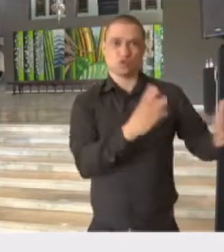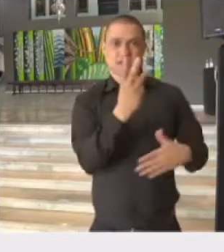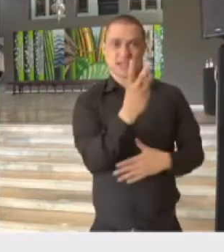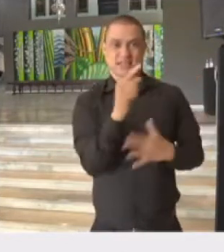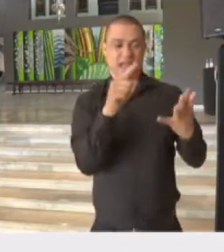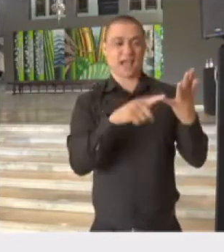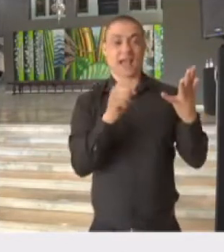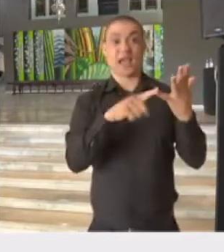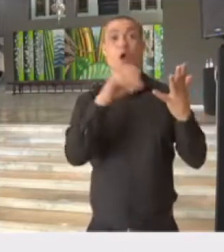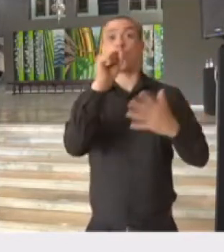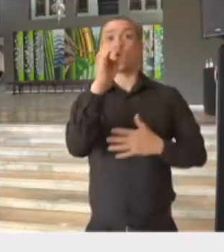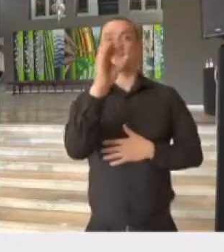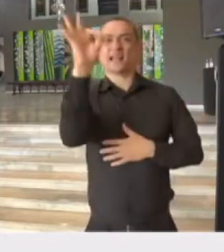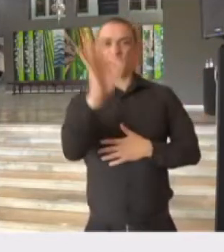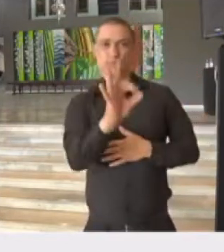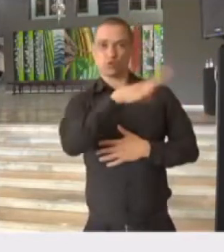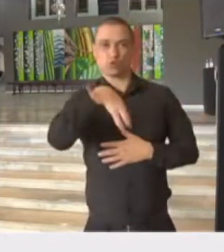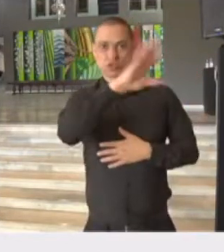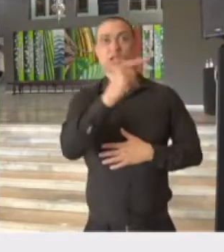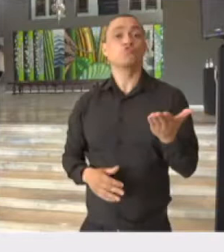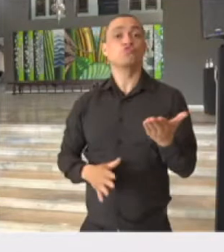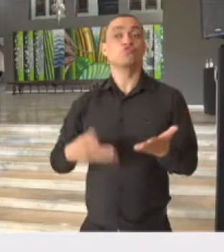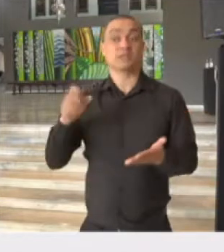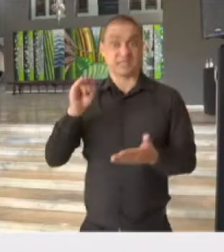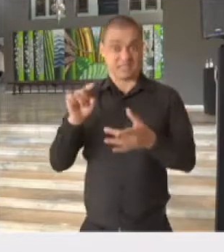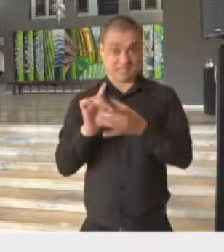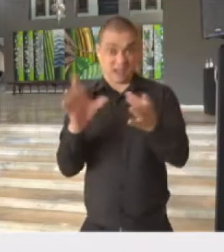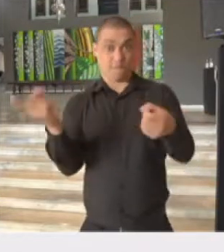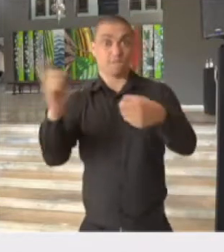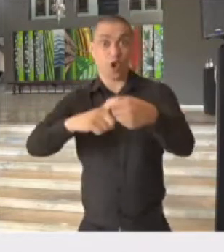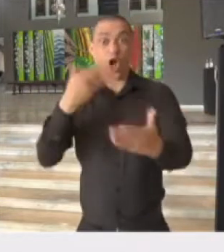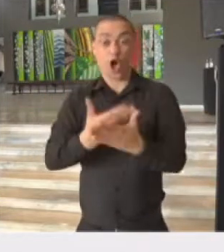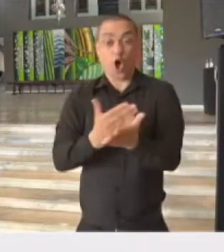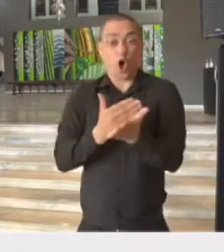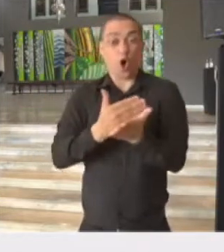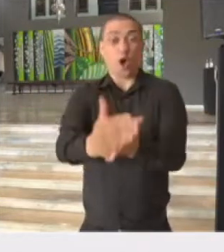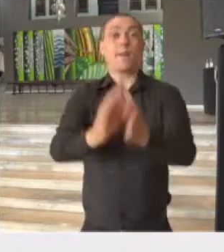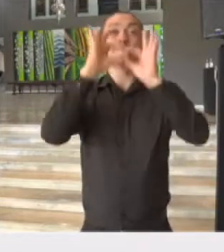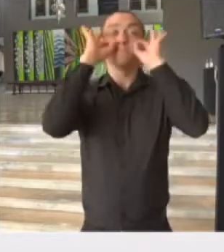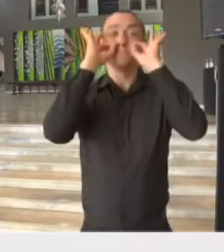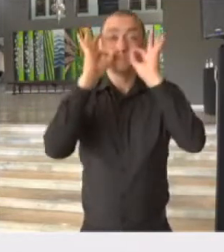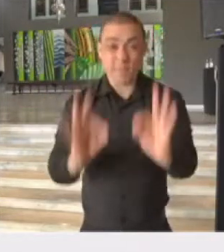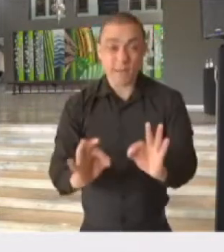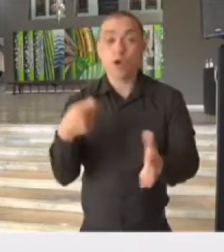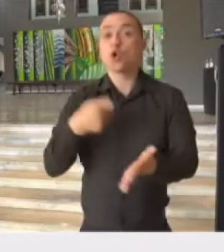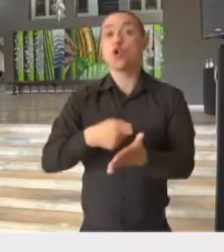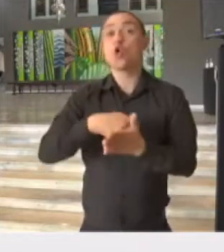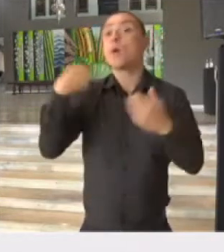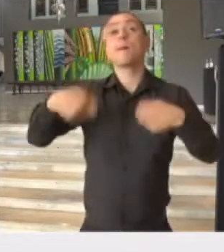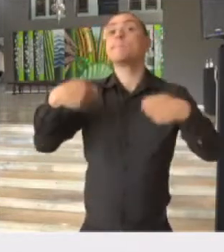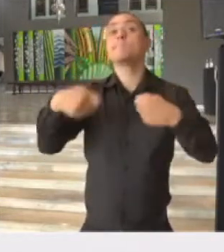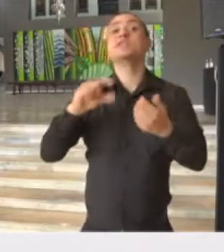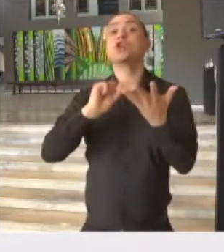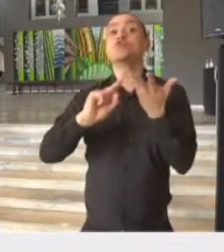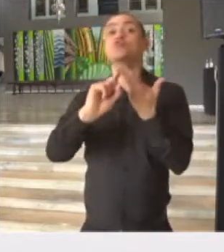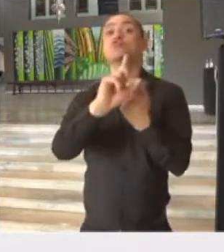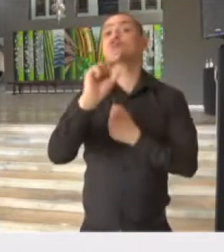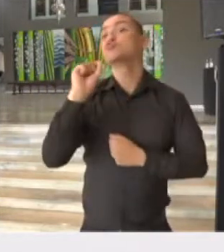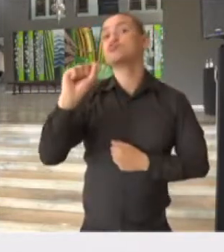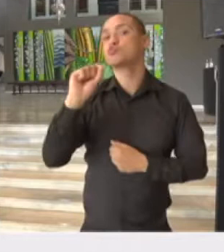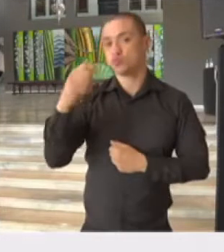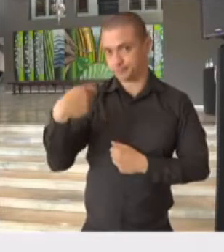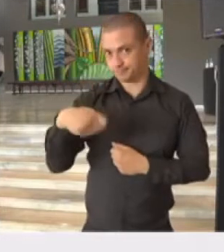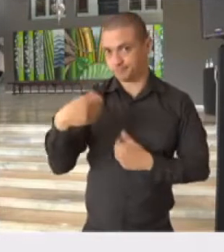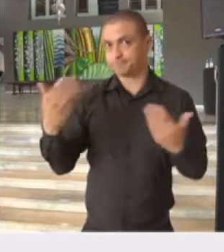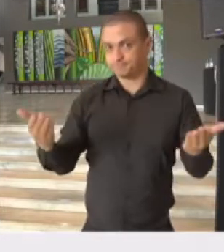estiver na fase amarela do Plano São Paulo. Então, para que a gente efetivamente possa reabrir as nossas